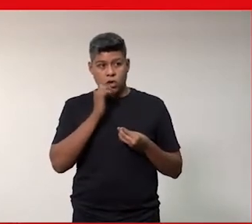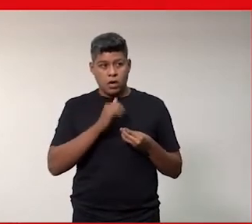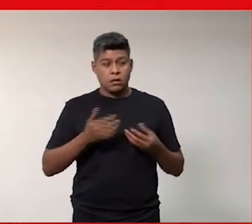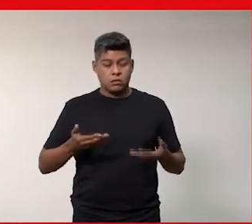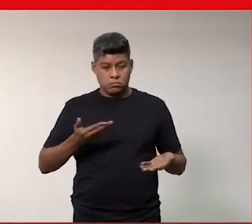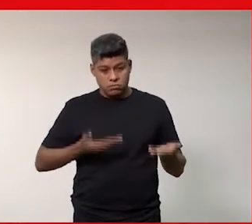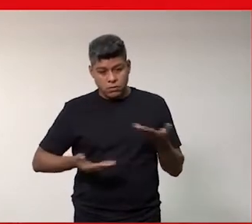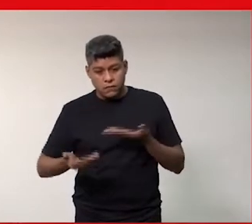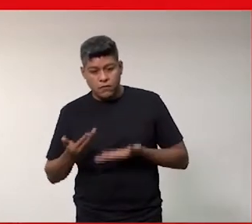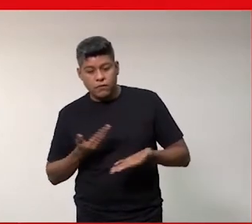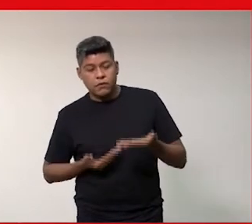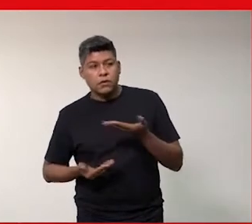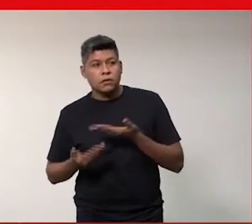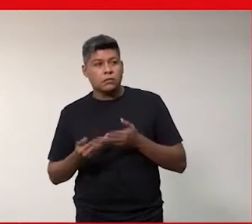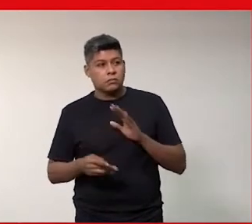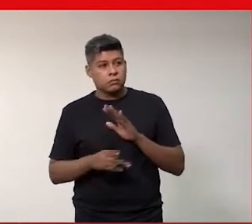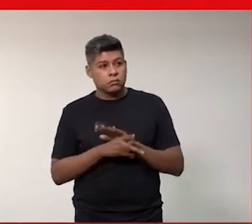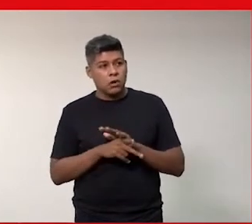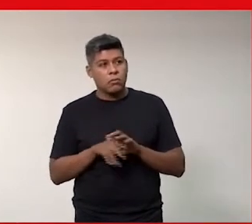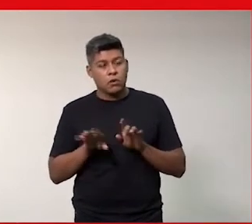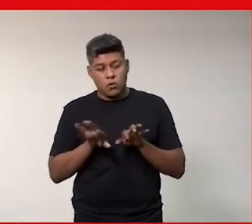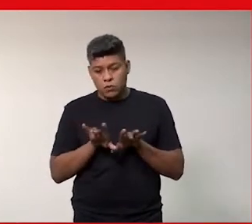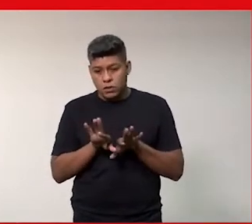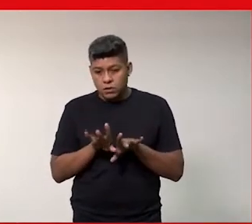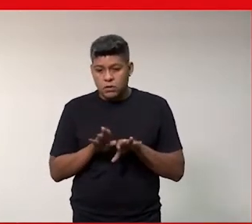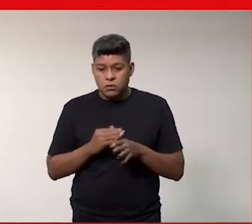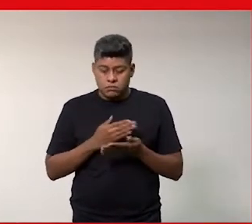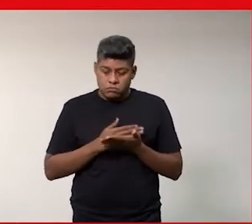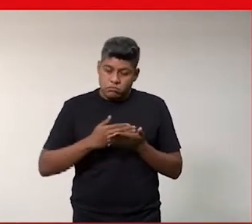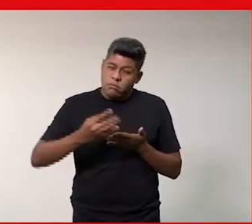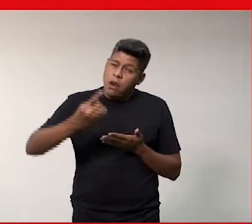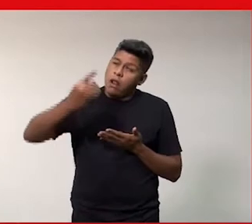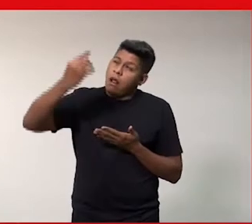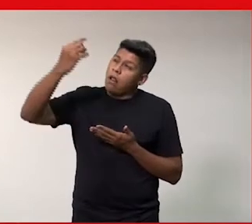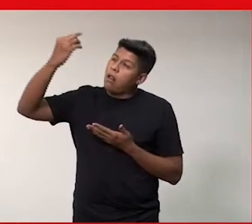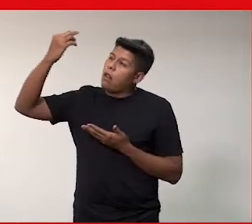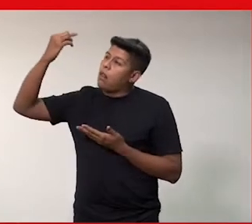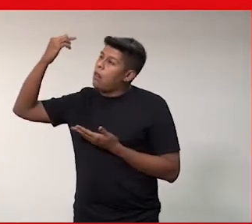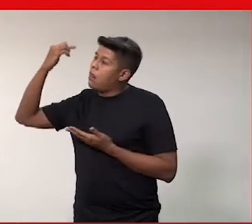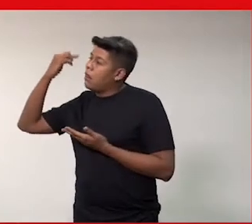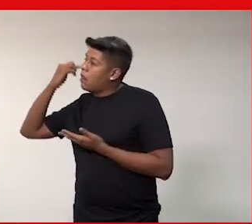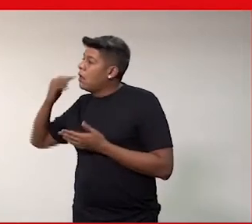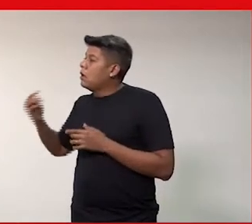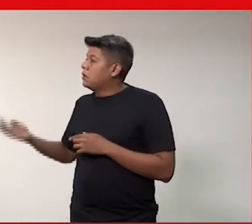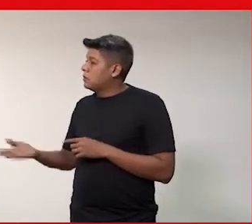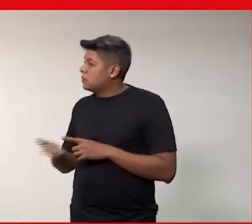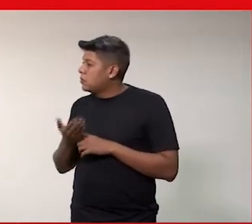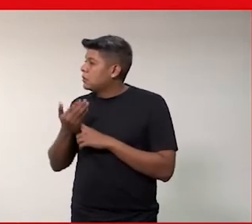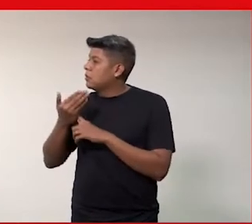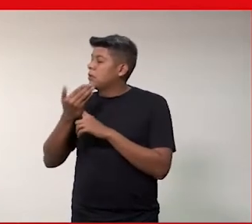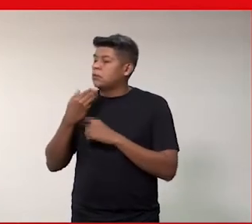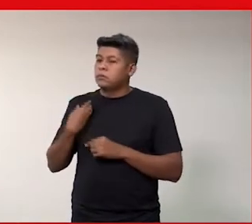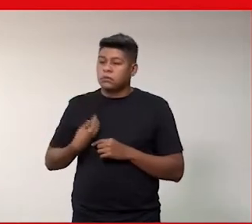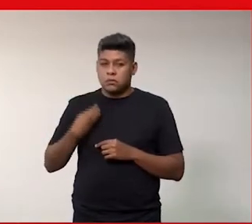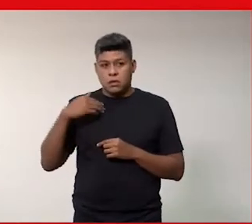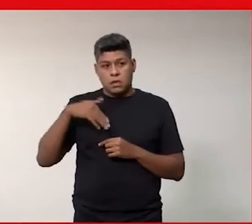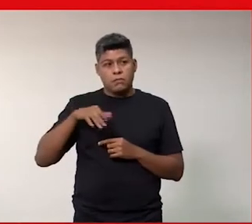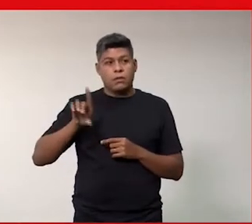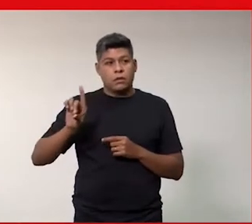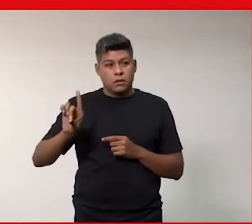envolvidas com a área de computação desde o seu primórdio mesmo tendo comunidades tecnológicas como MD